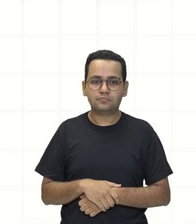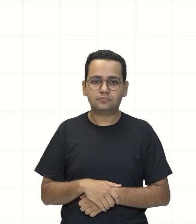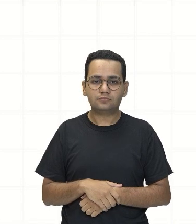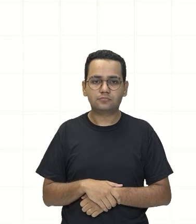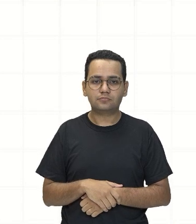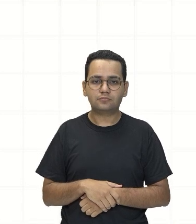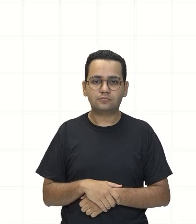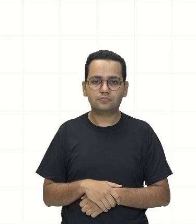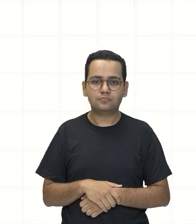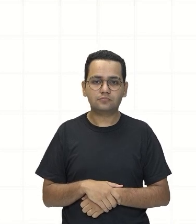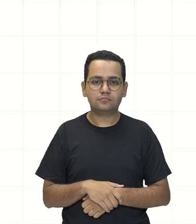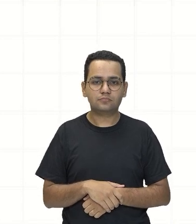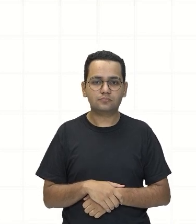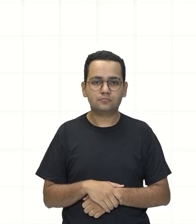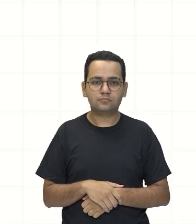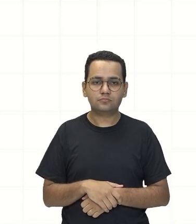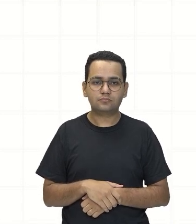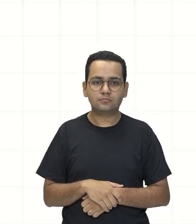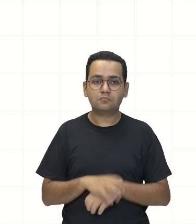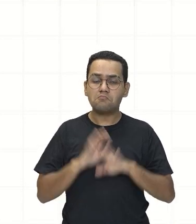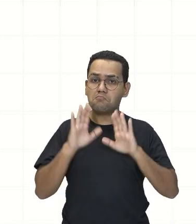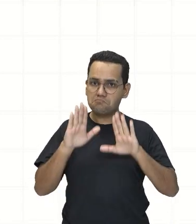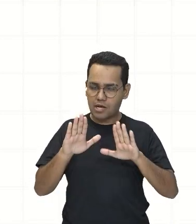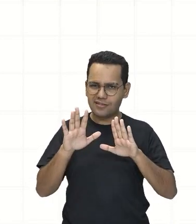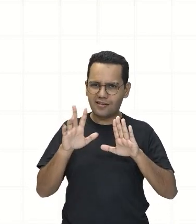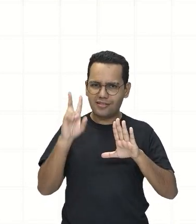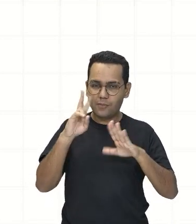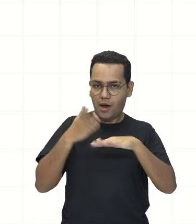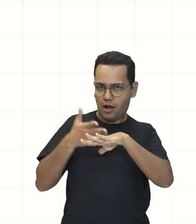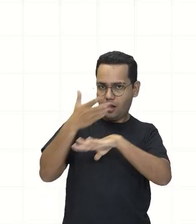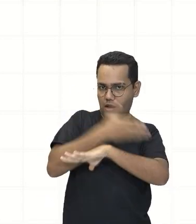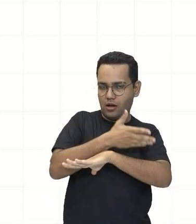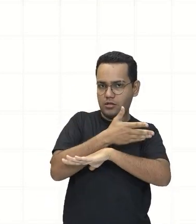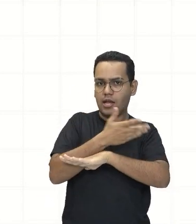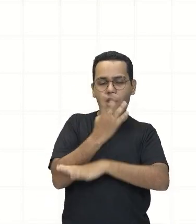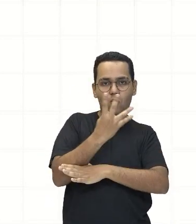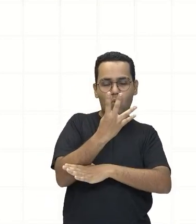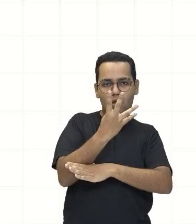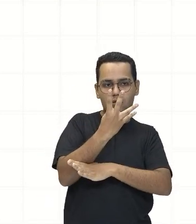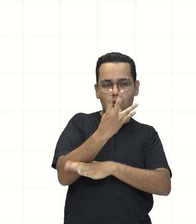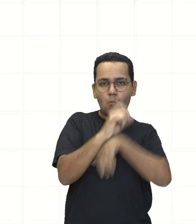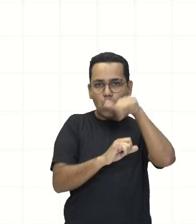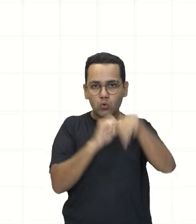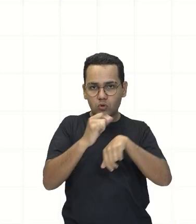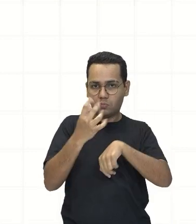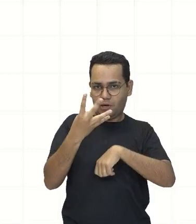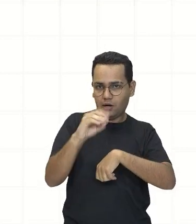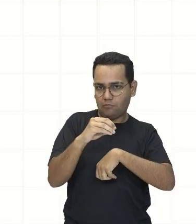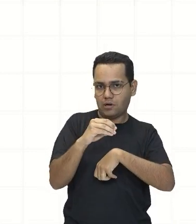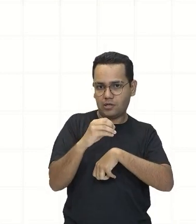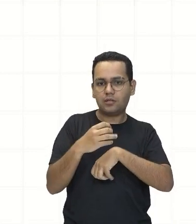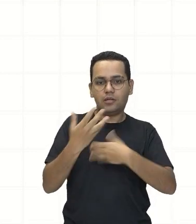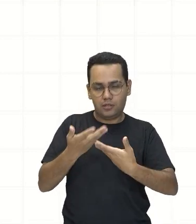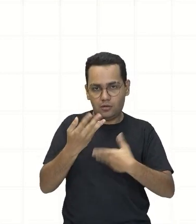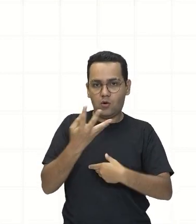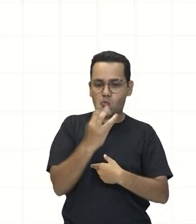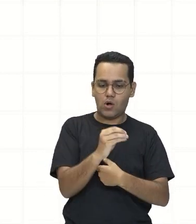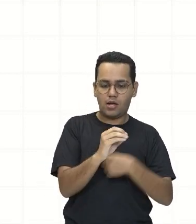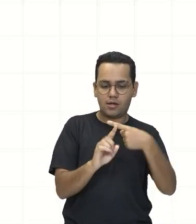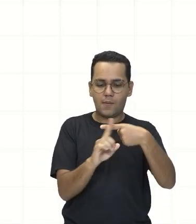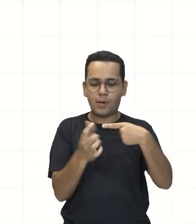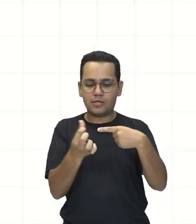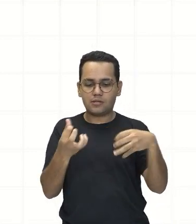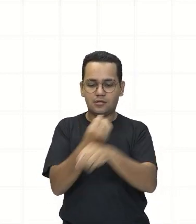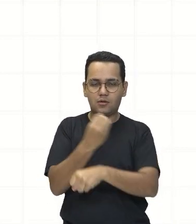Ele passou a ser o quê? 40 Portanto, ó 40 com mais 6 Deu 46 E aí você